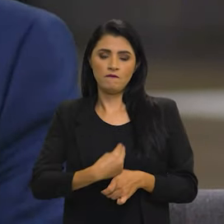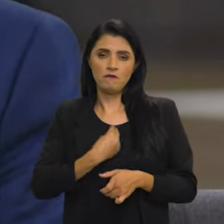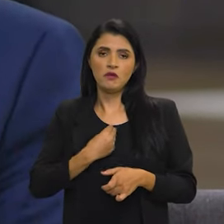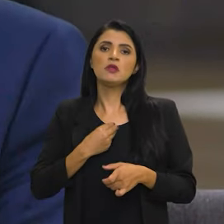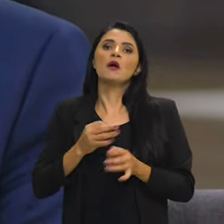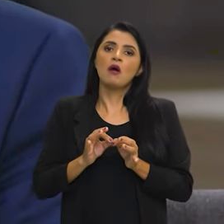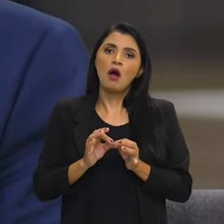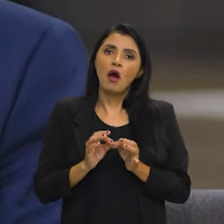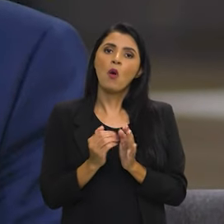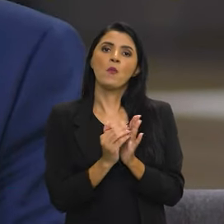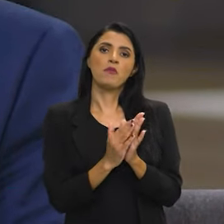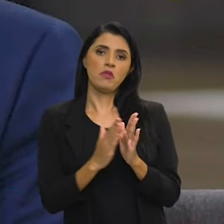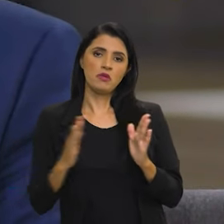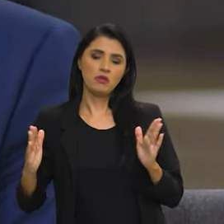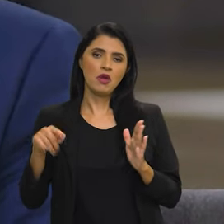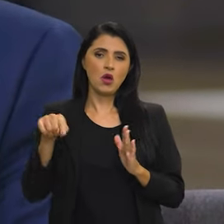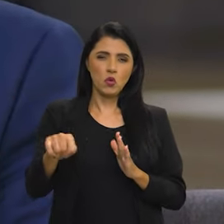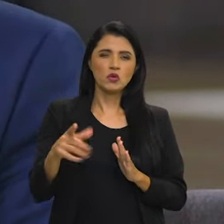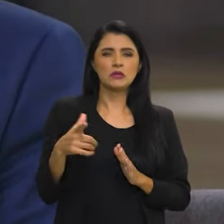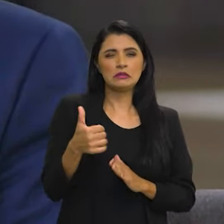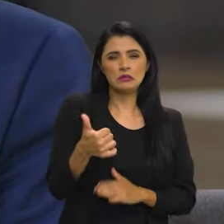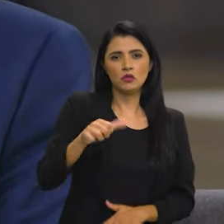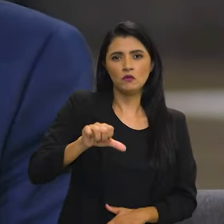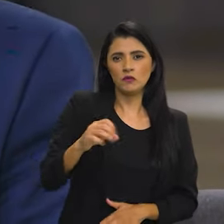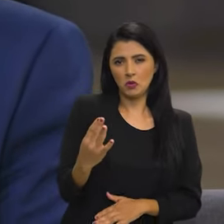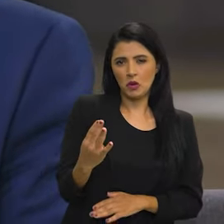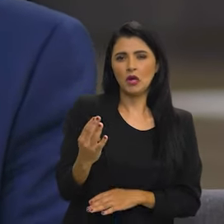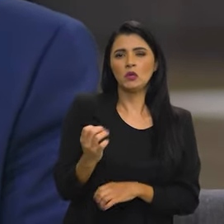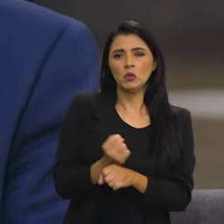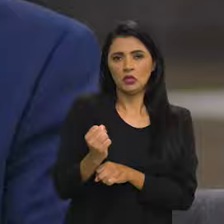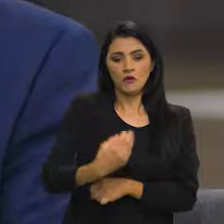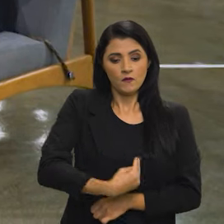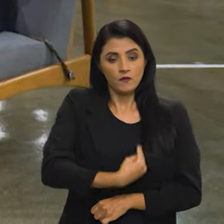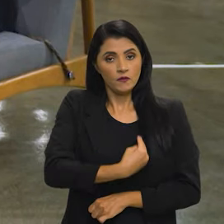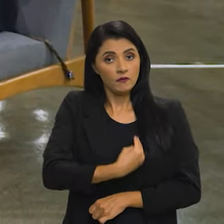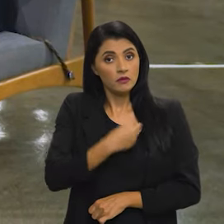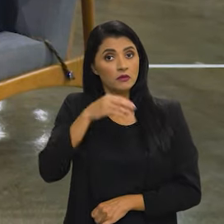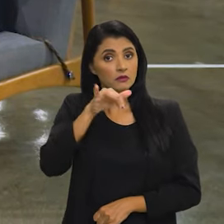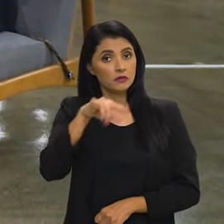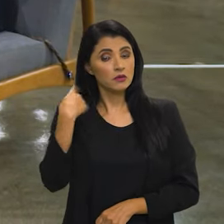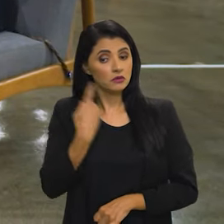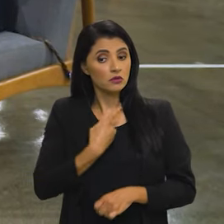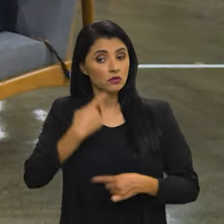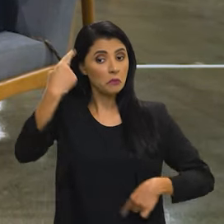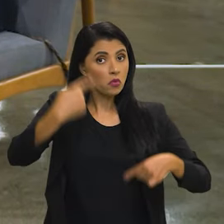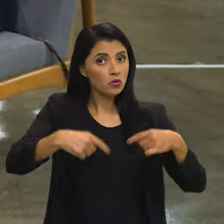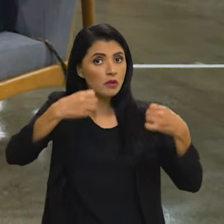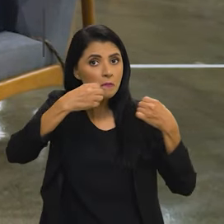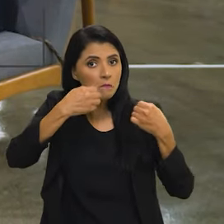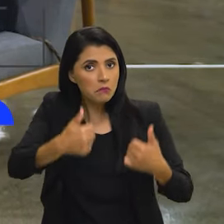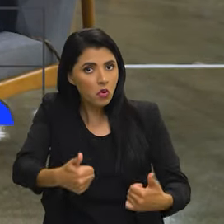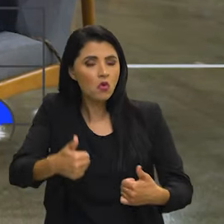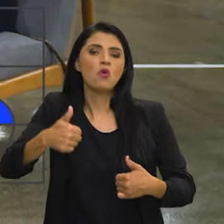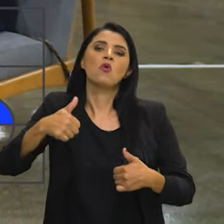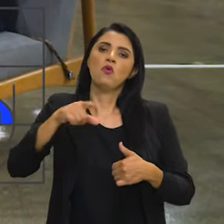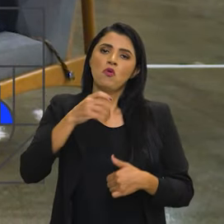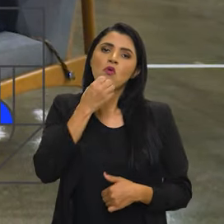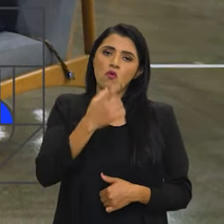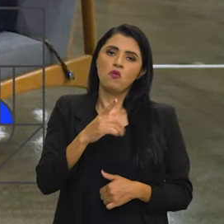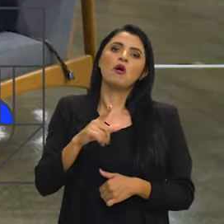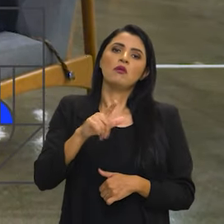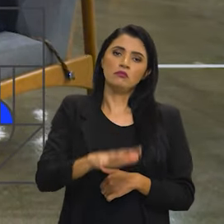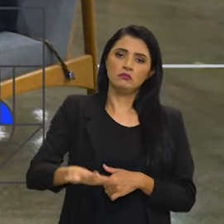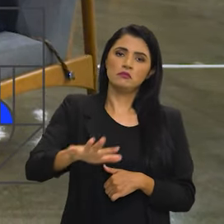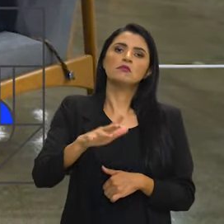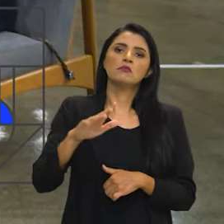lago hoje tem uma previsão de vida de 194 anos. Se nós fizermos uma boa política ambiental, nós podemos ampliar o